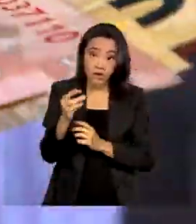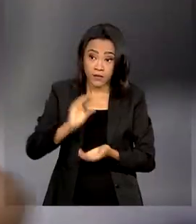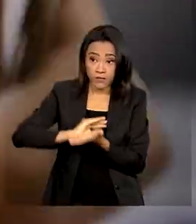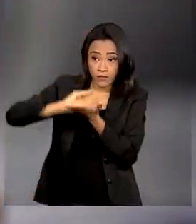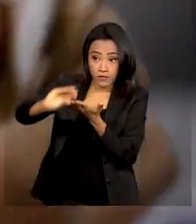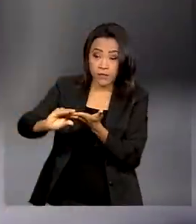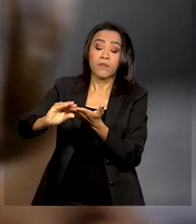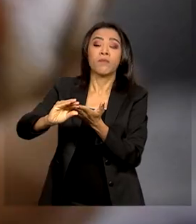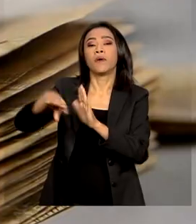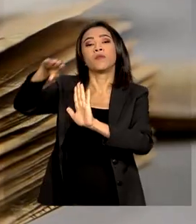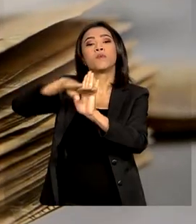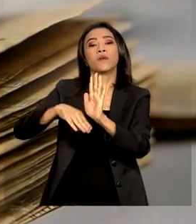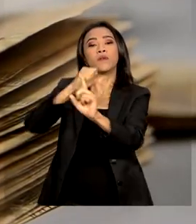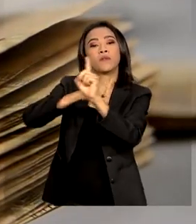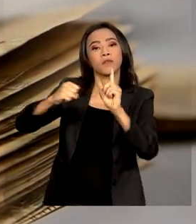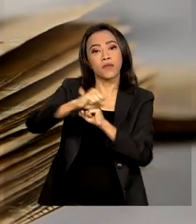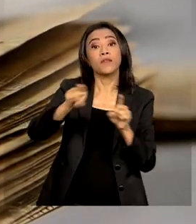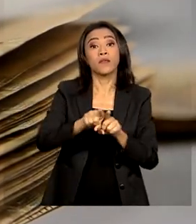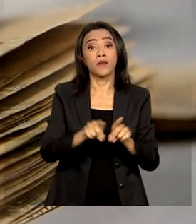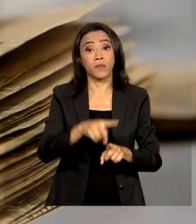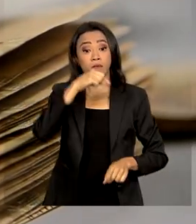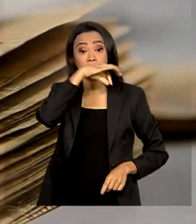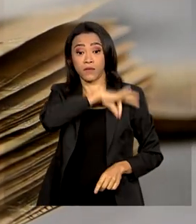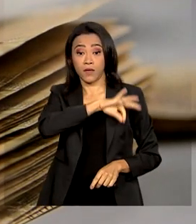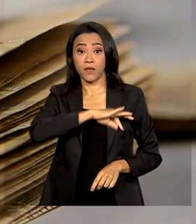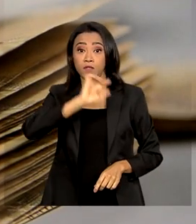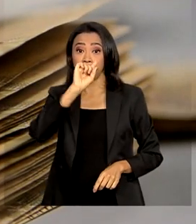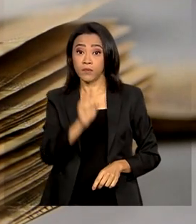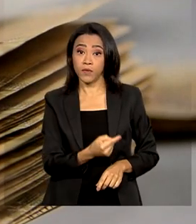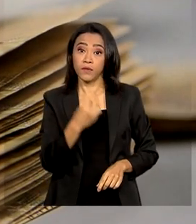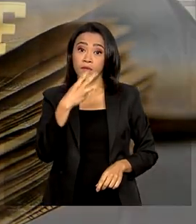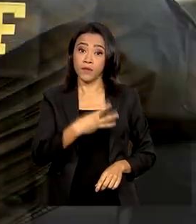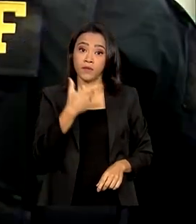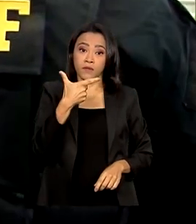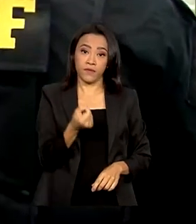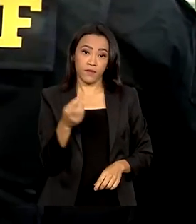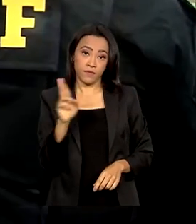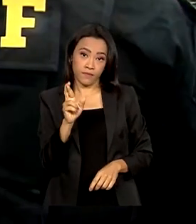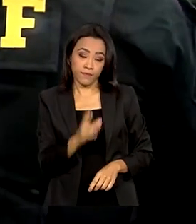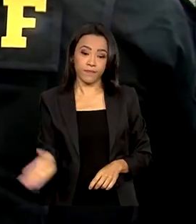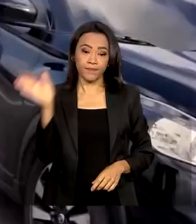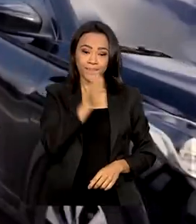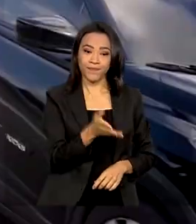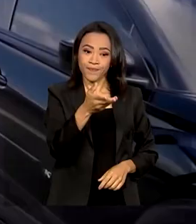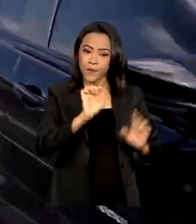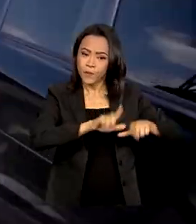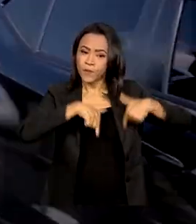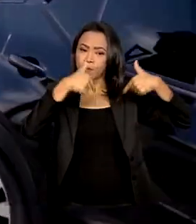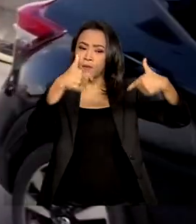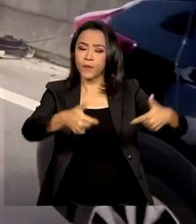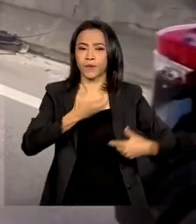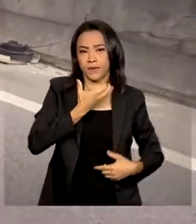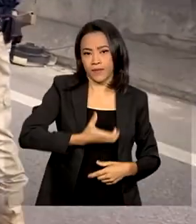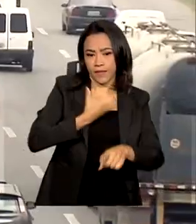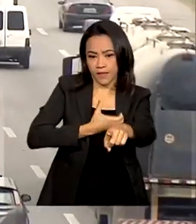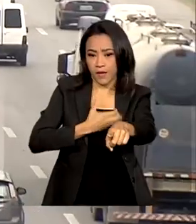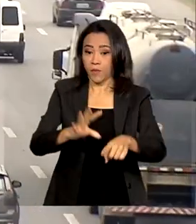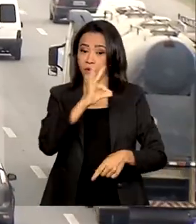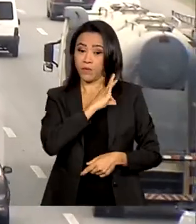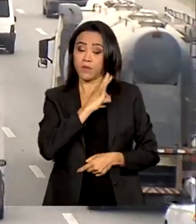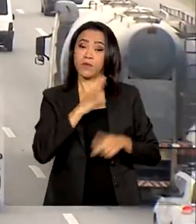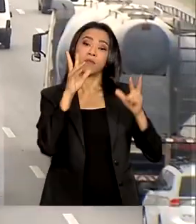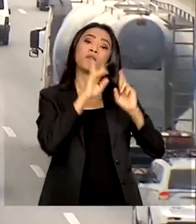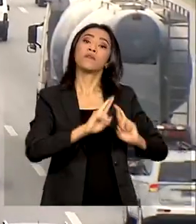e salário mínimo de 1.320 reais. Operação Natal, PRF intensifica